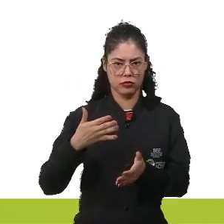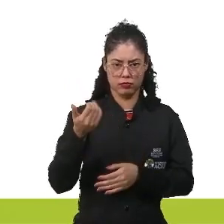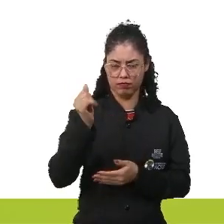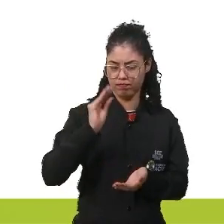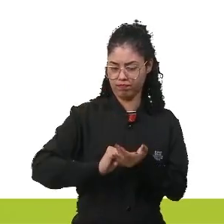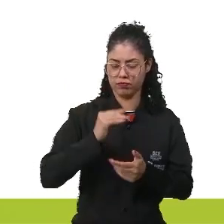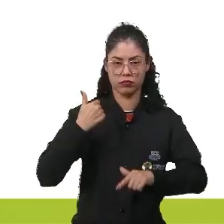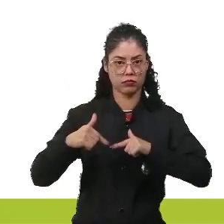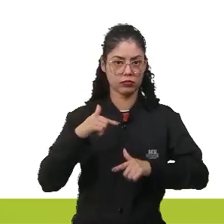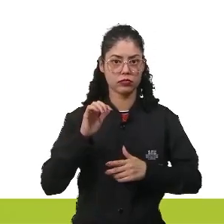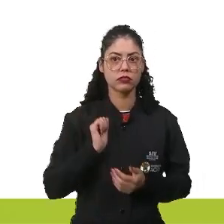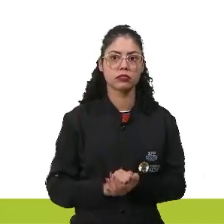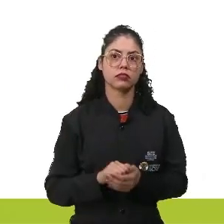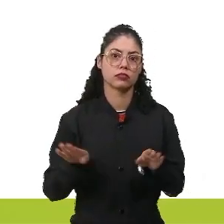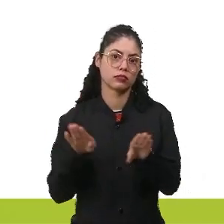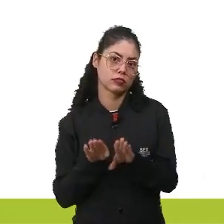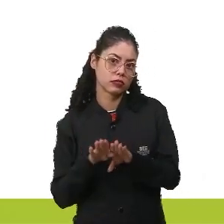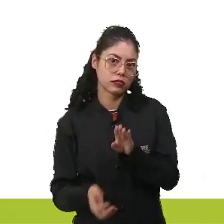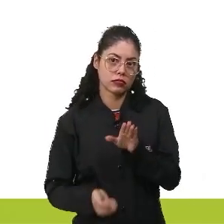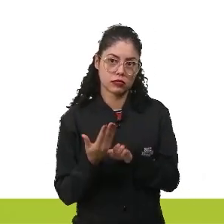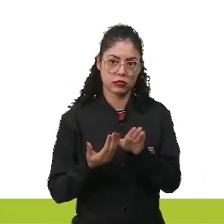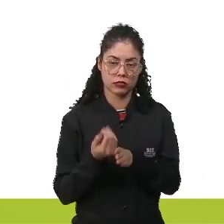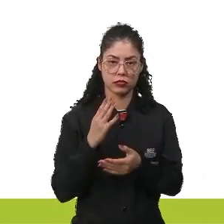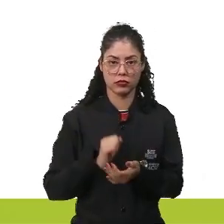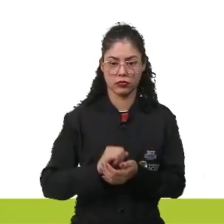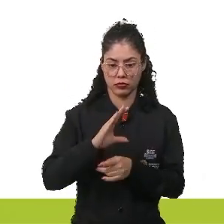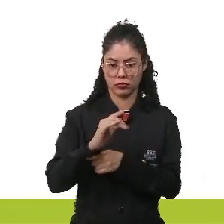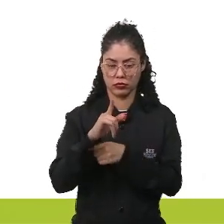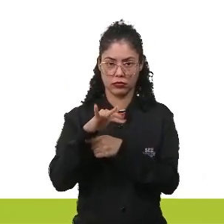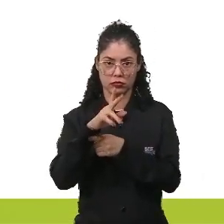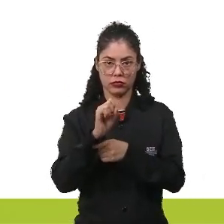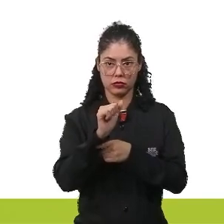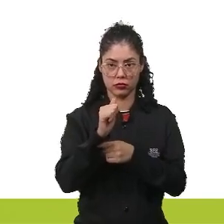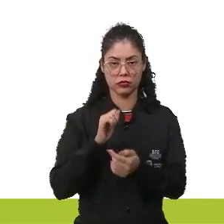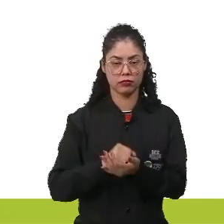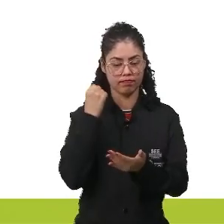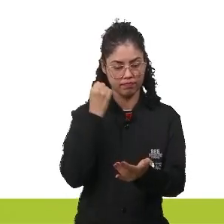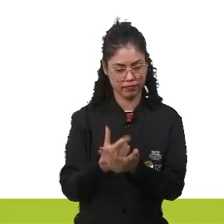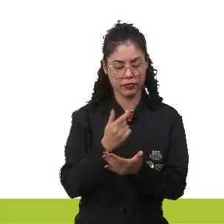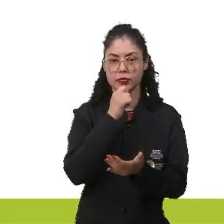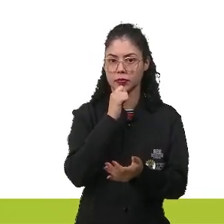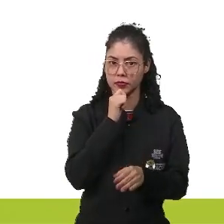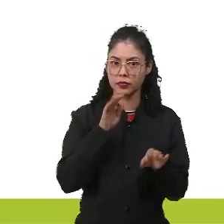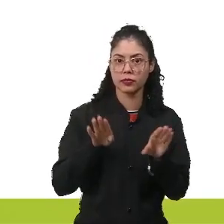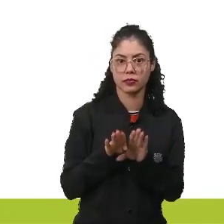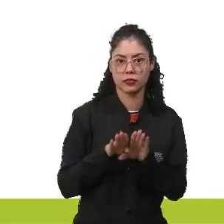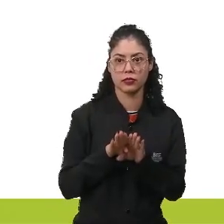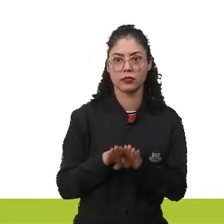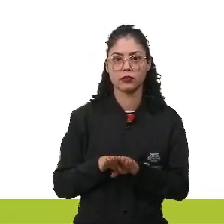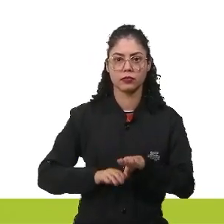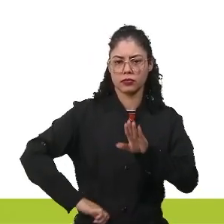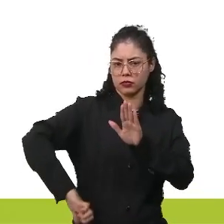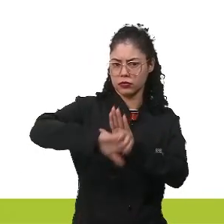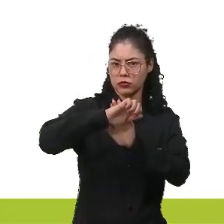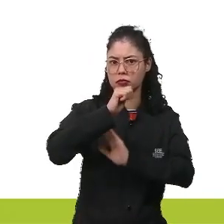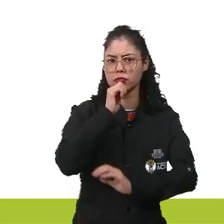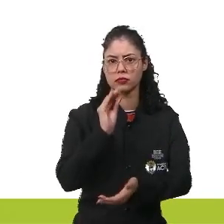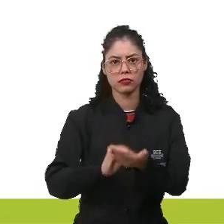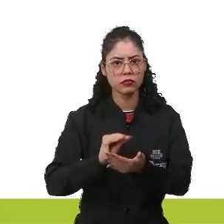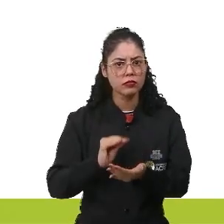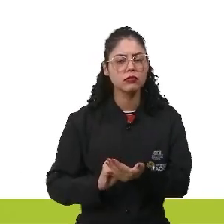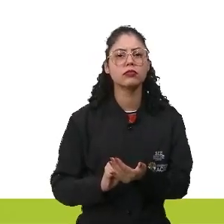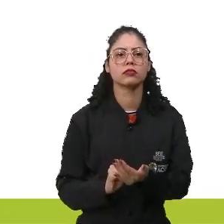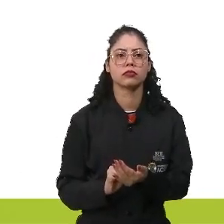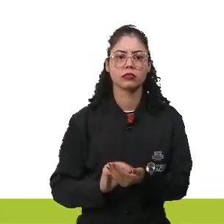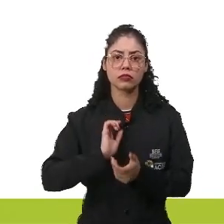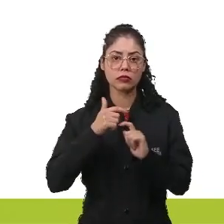a exploração do trabalho dos camponeses, que como eu falei para vocês, era a classe que mais pagava impostos, e uma crise de abastecimento, pela falta ou por